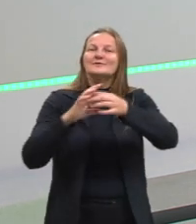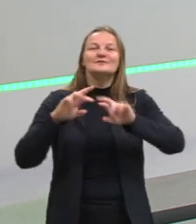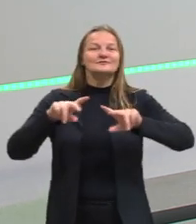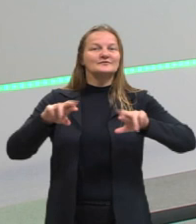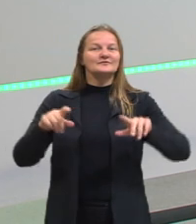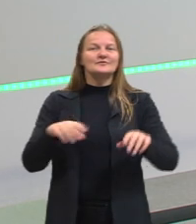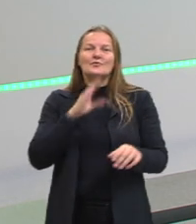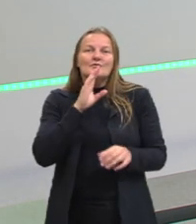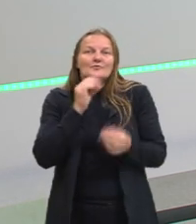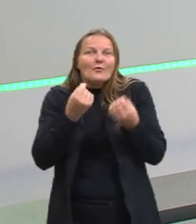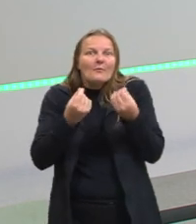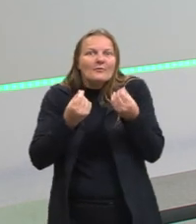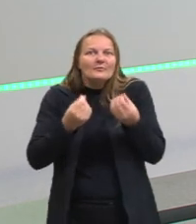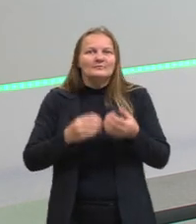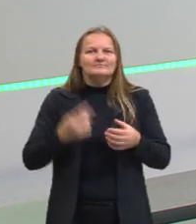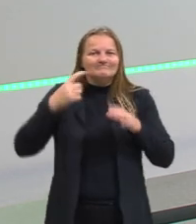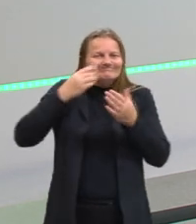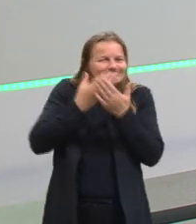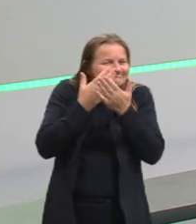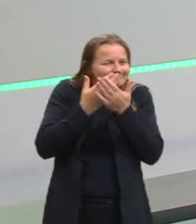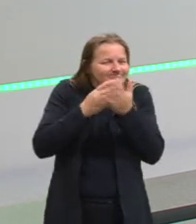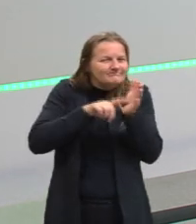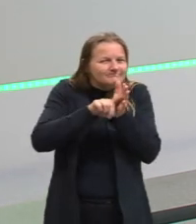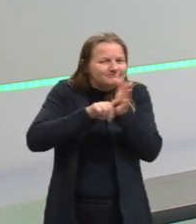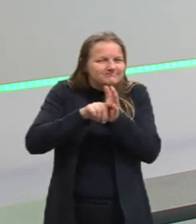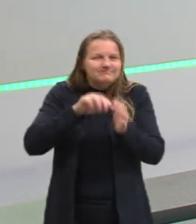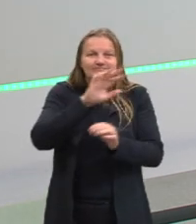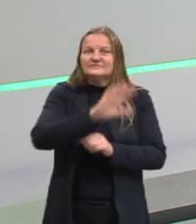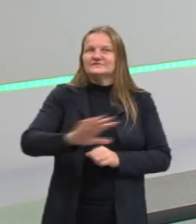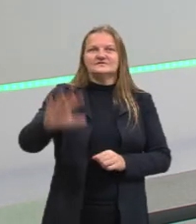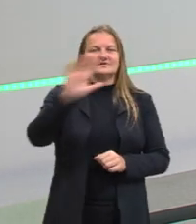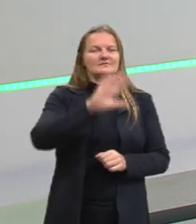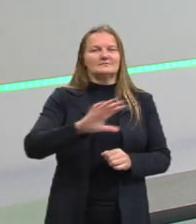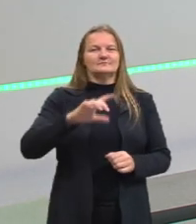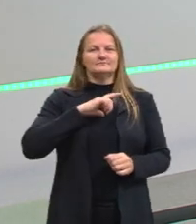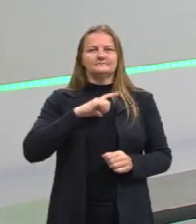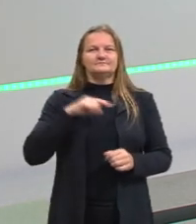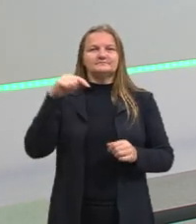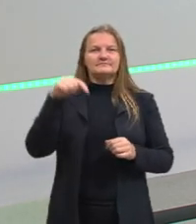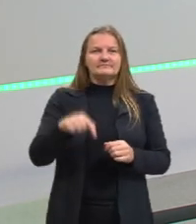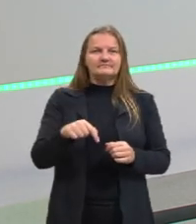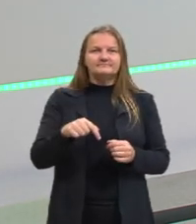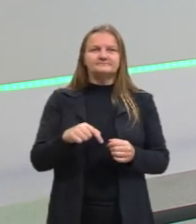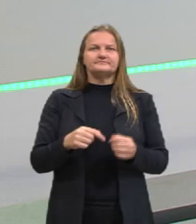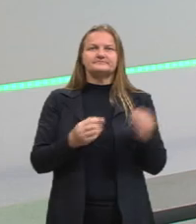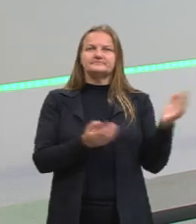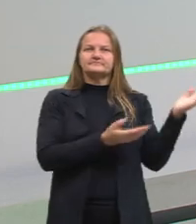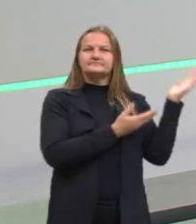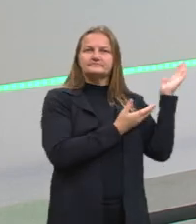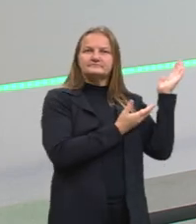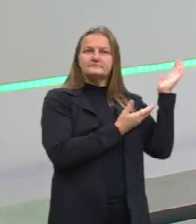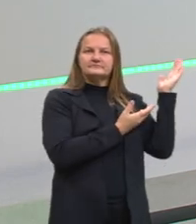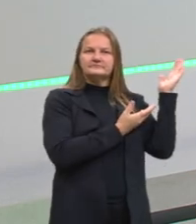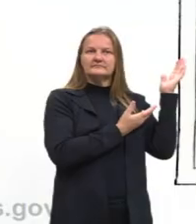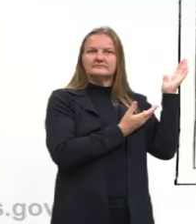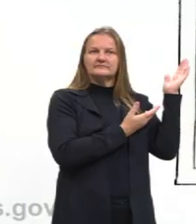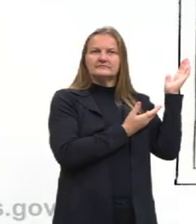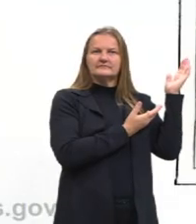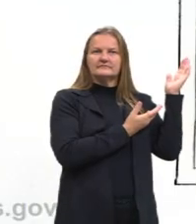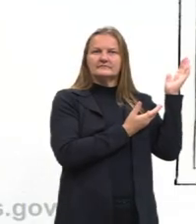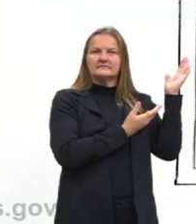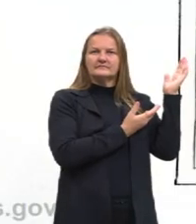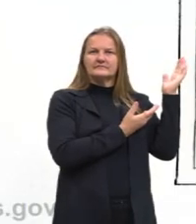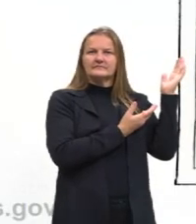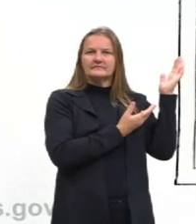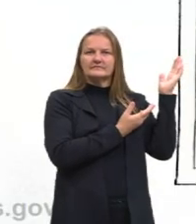conhecimento, então eles realmente estudavam de tudo um pouco, certo? E aqui, pessoal, tem um vídeo que eu vou sugerir para vocês que explica